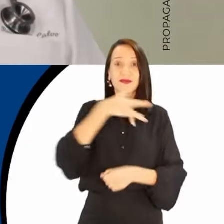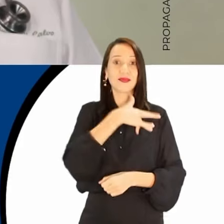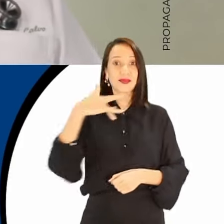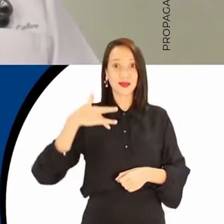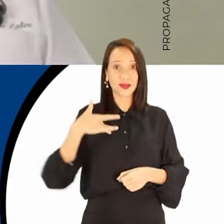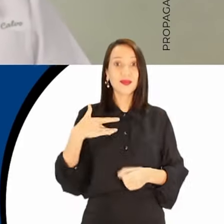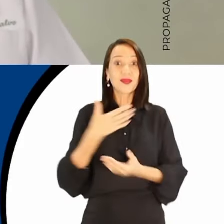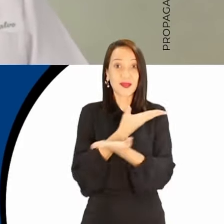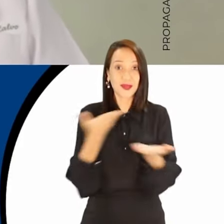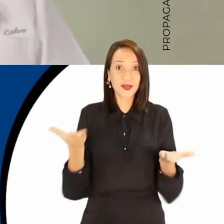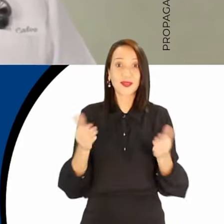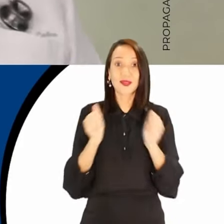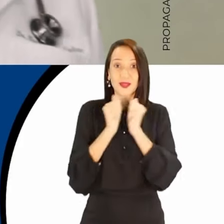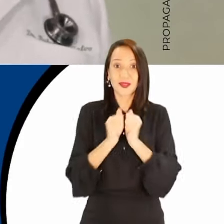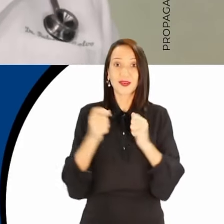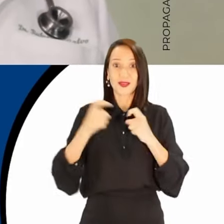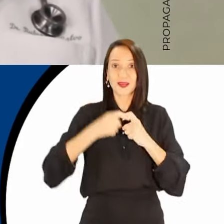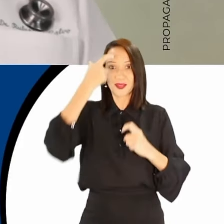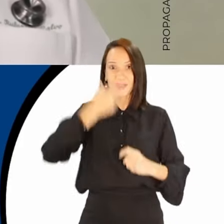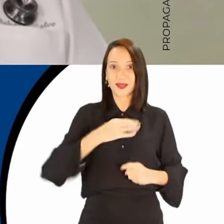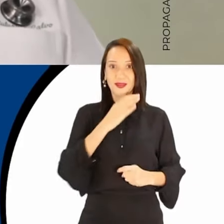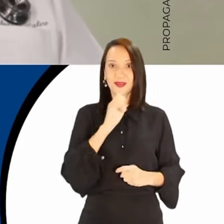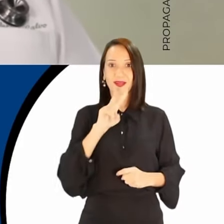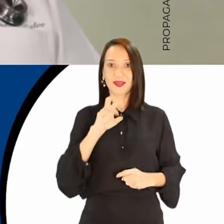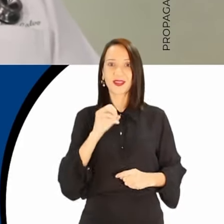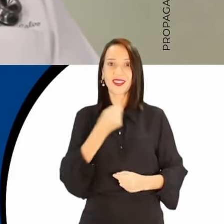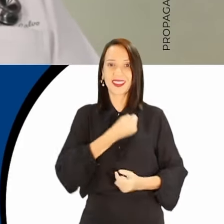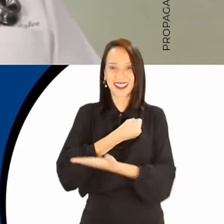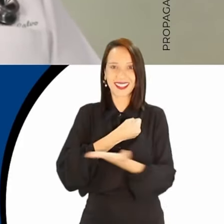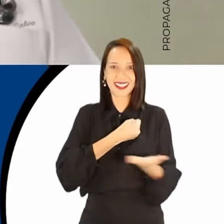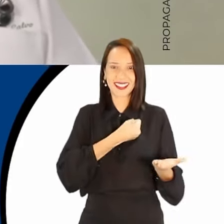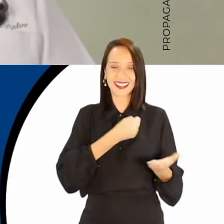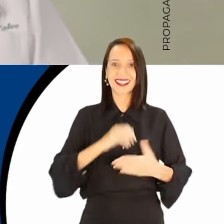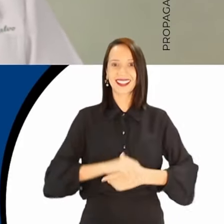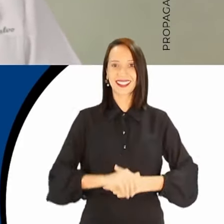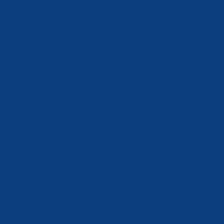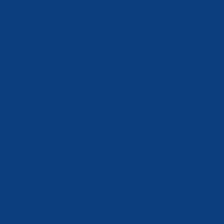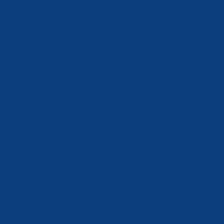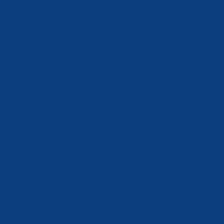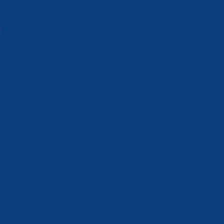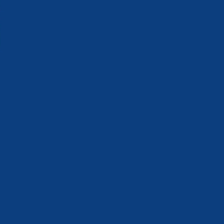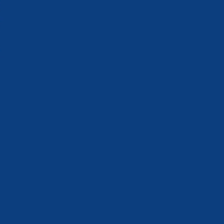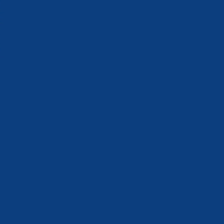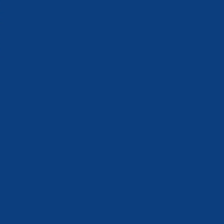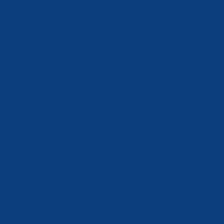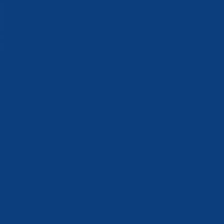Vote pela saúde com vocês. Doutor Calvo, 1, 2, 3, 3, 3.